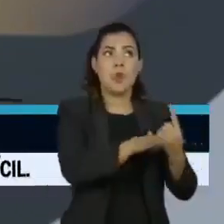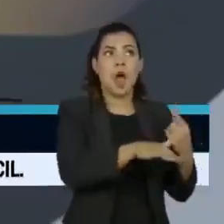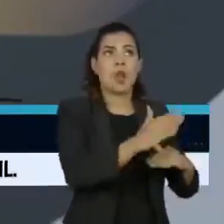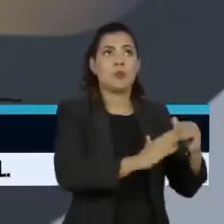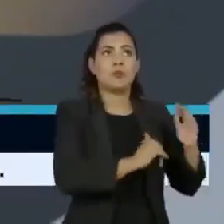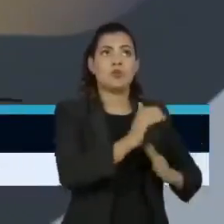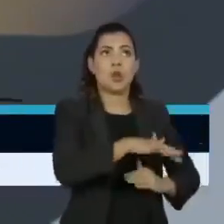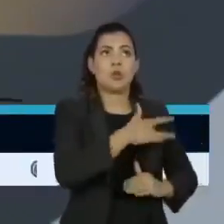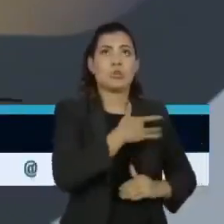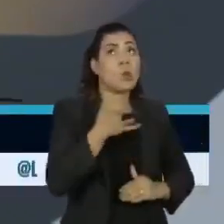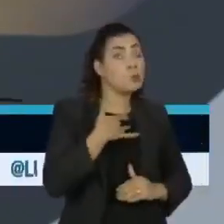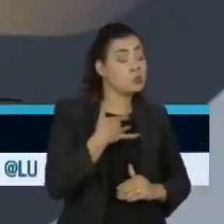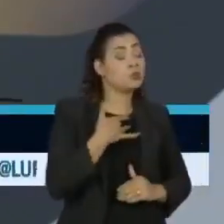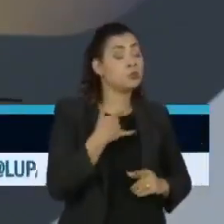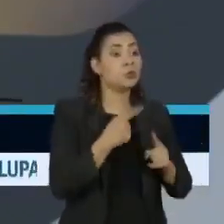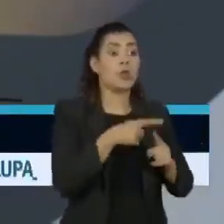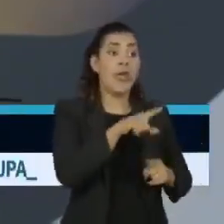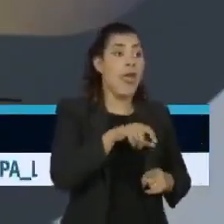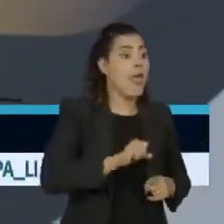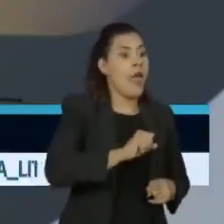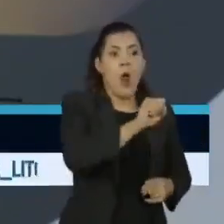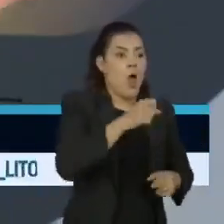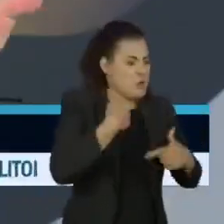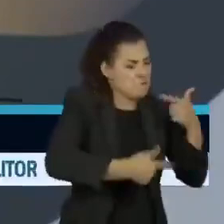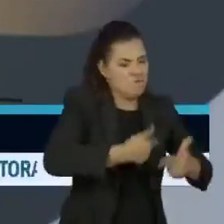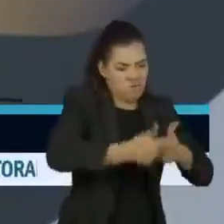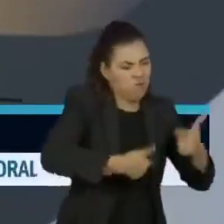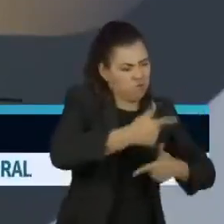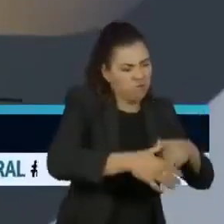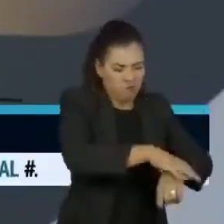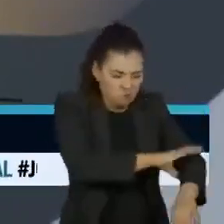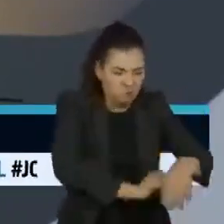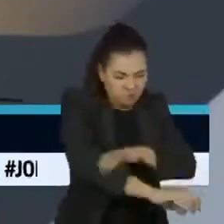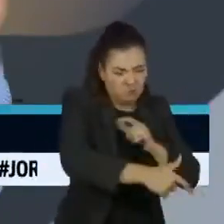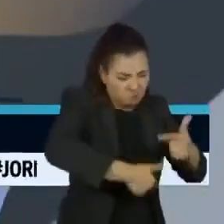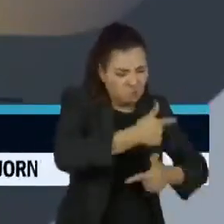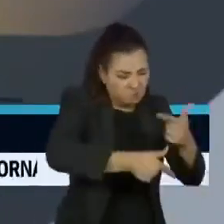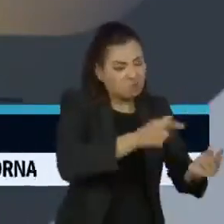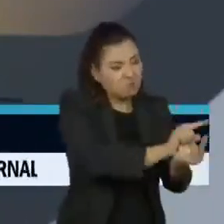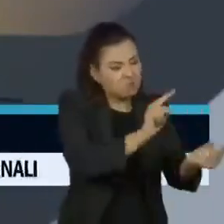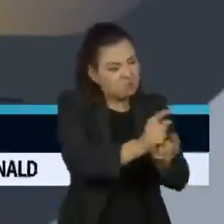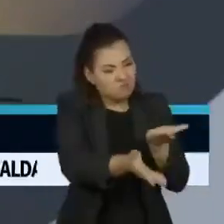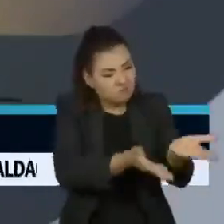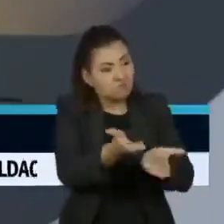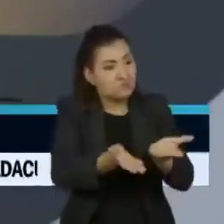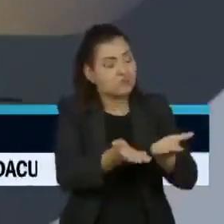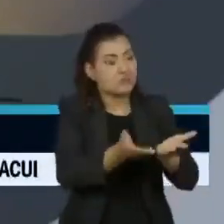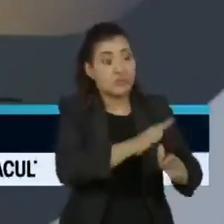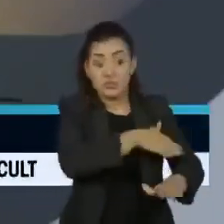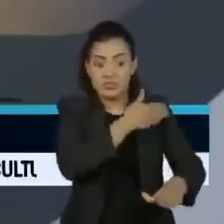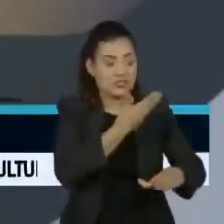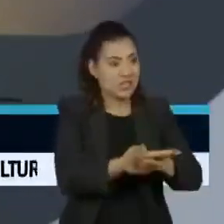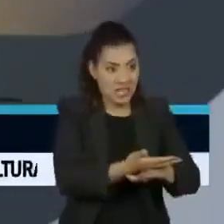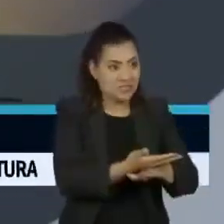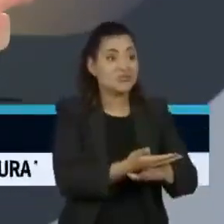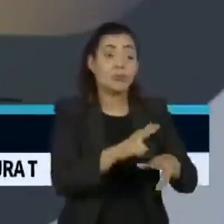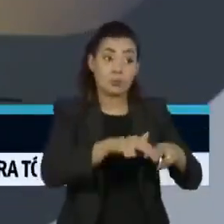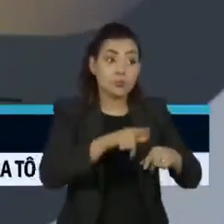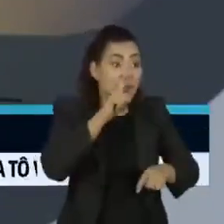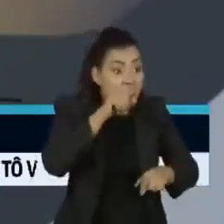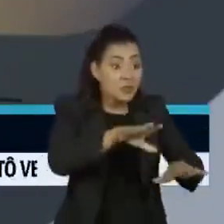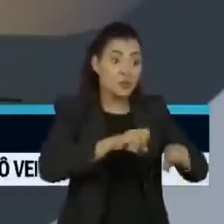da saúde, é porque são os heróis que se ficam na linha de frente, sendo